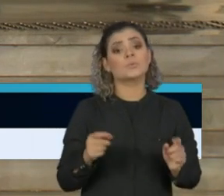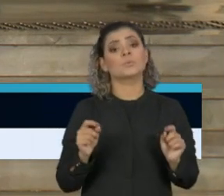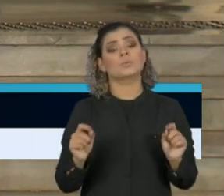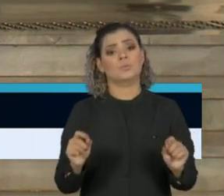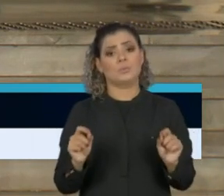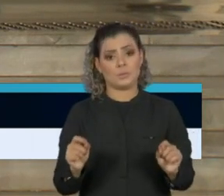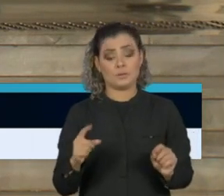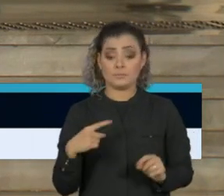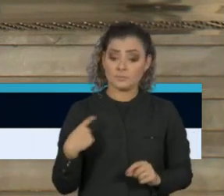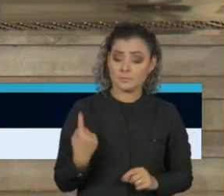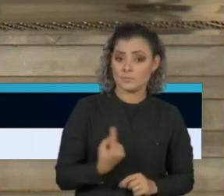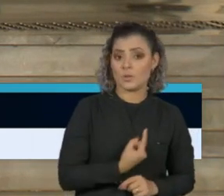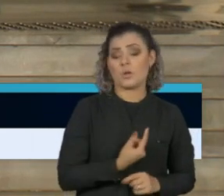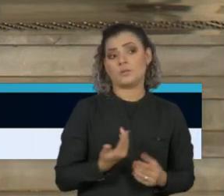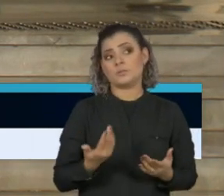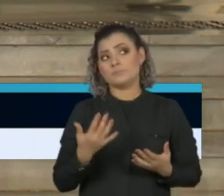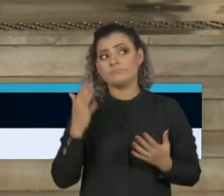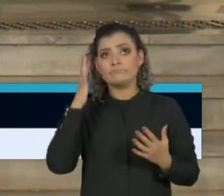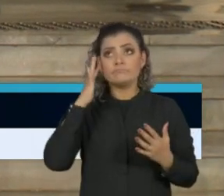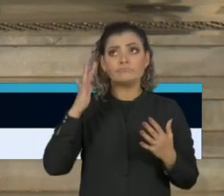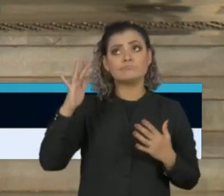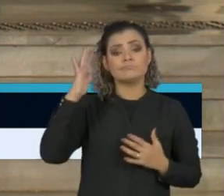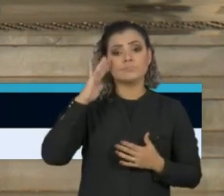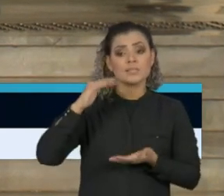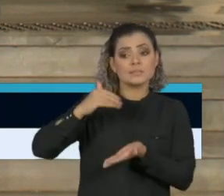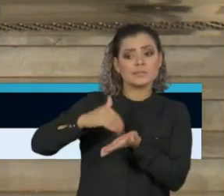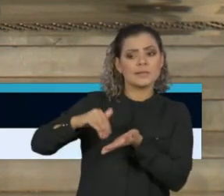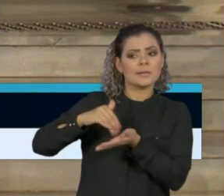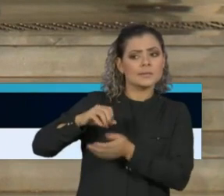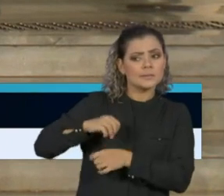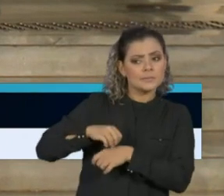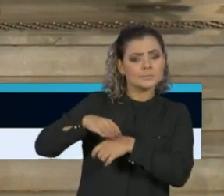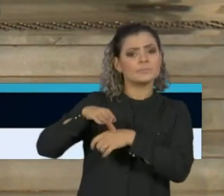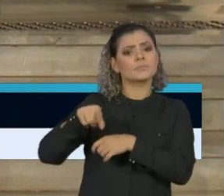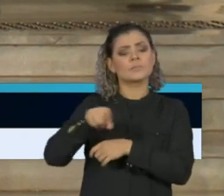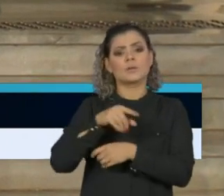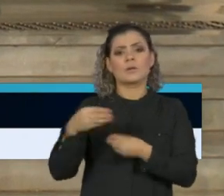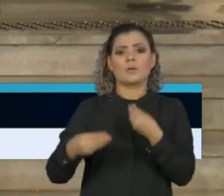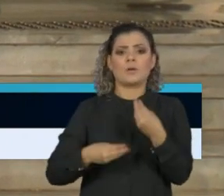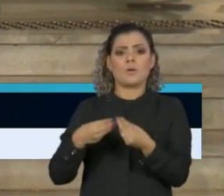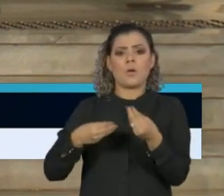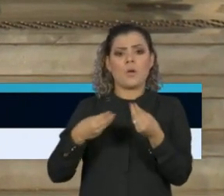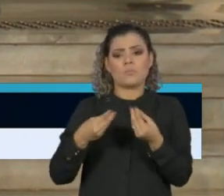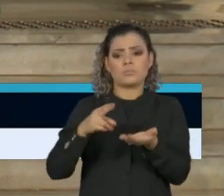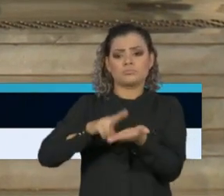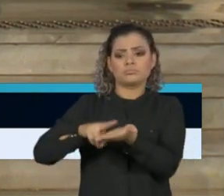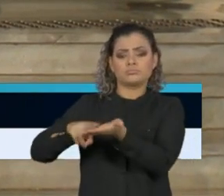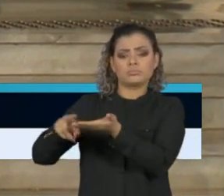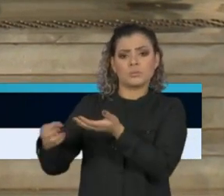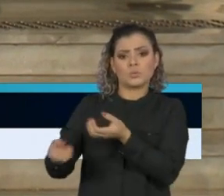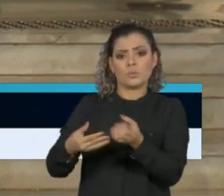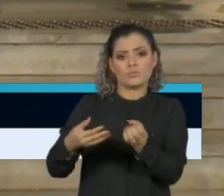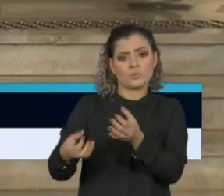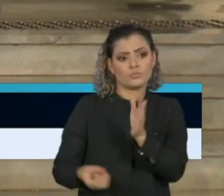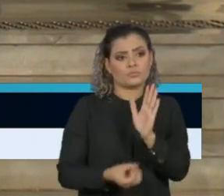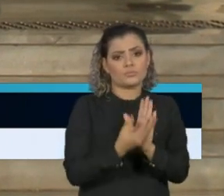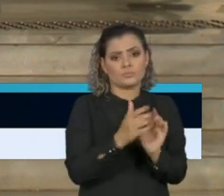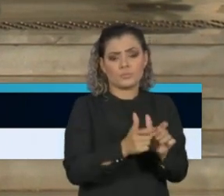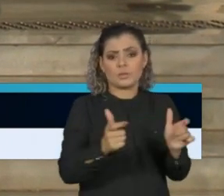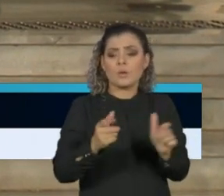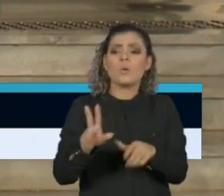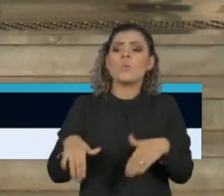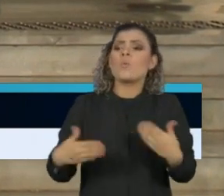que nós sugerimos ao secretário, do ponto de vista de composição de novos leitos. Quais são os limites?